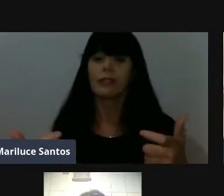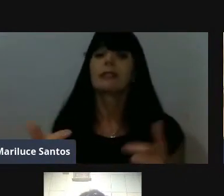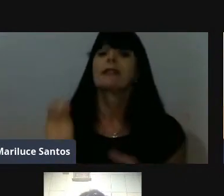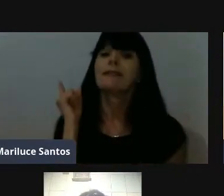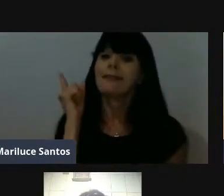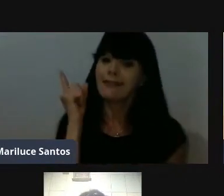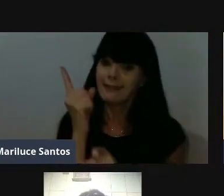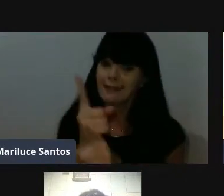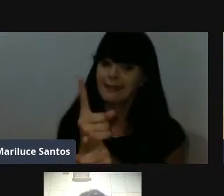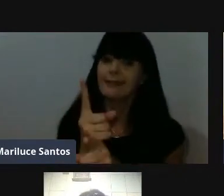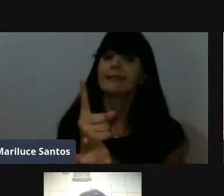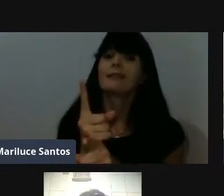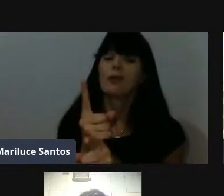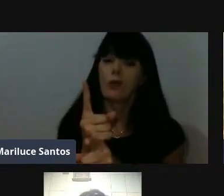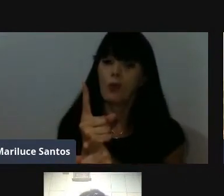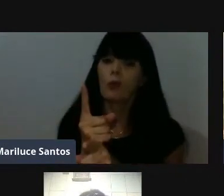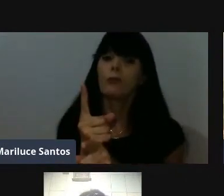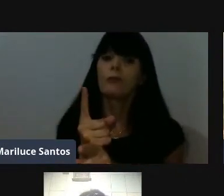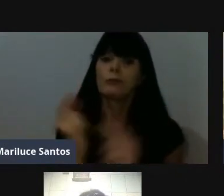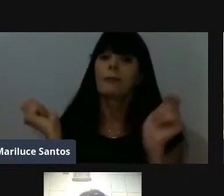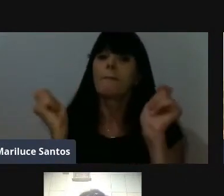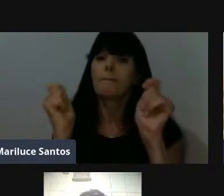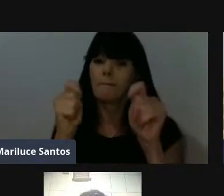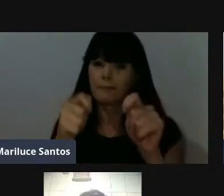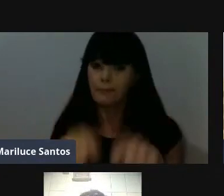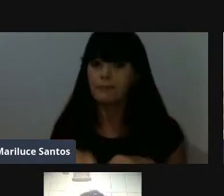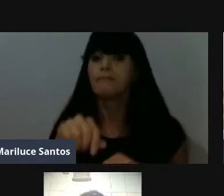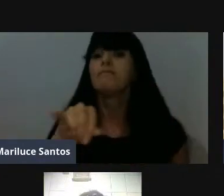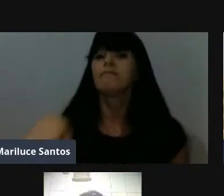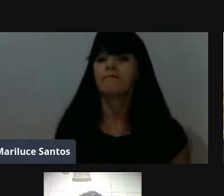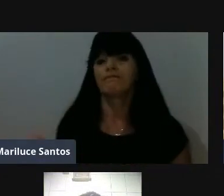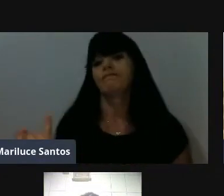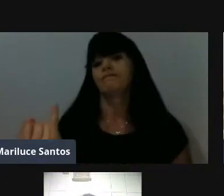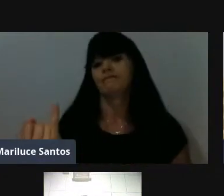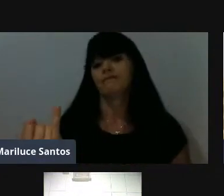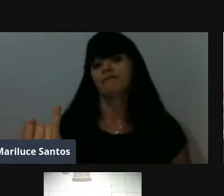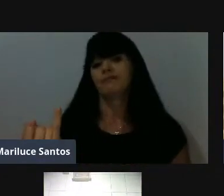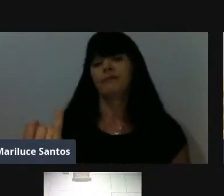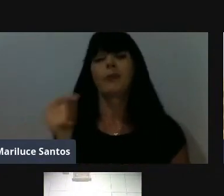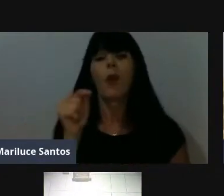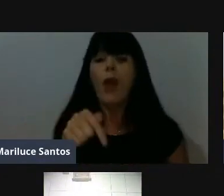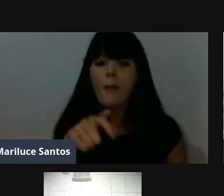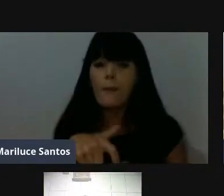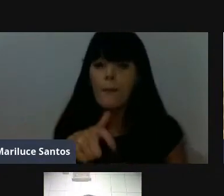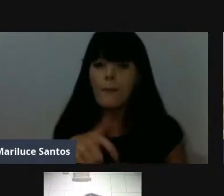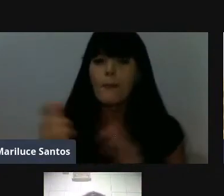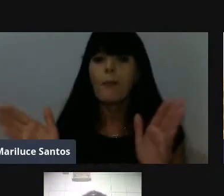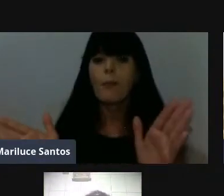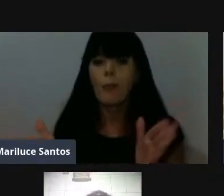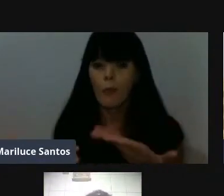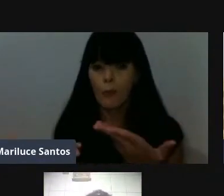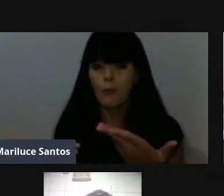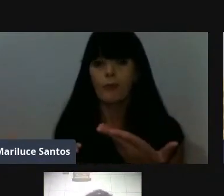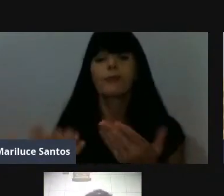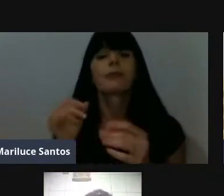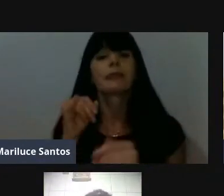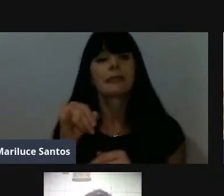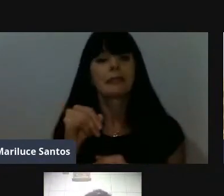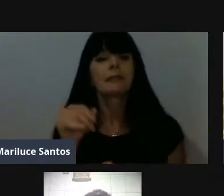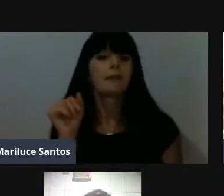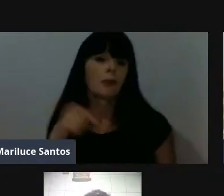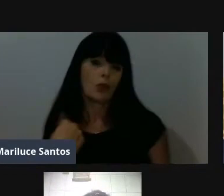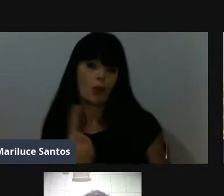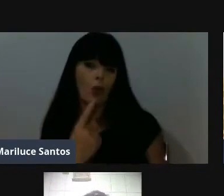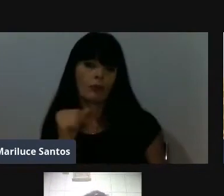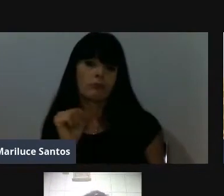encontro da capacitação com a oportunidade, né? Então, esse momento agora, se a gente tá mais parado,